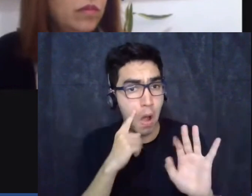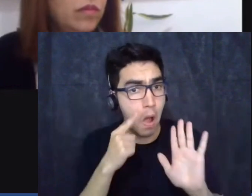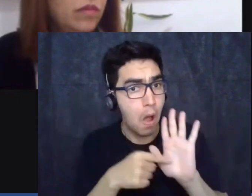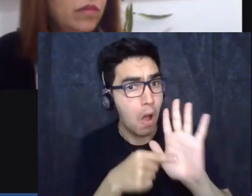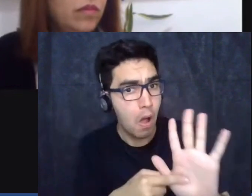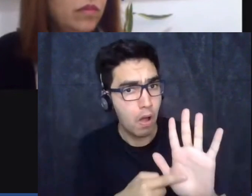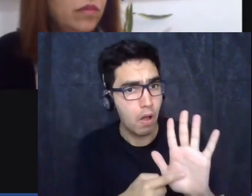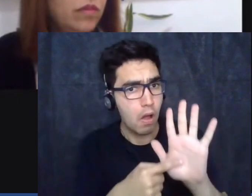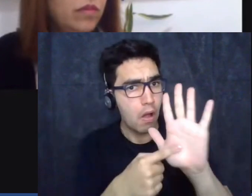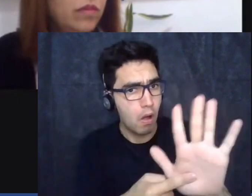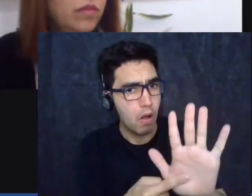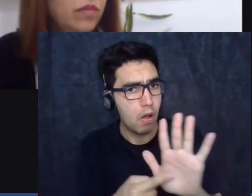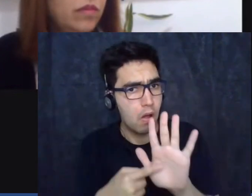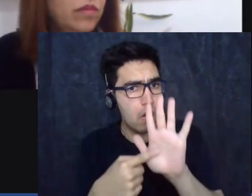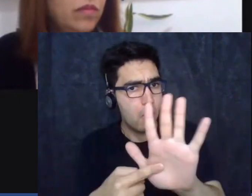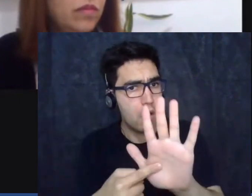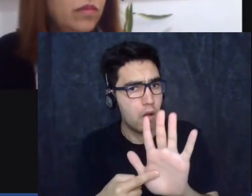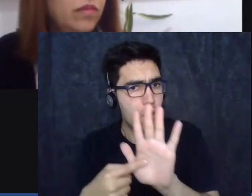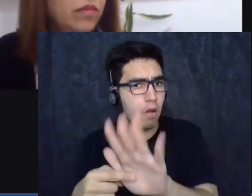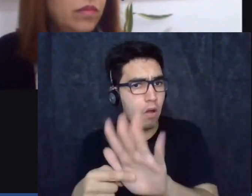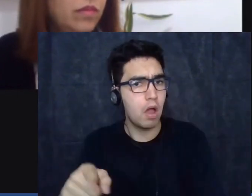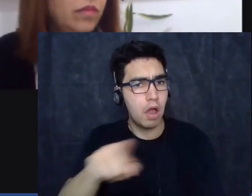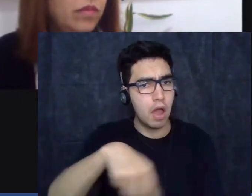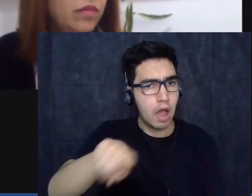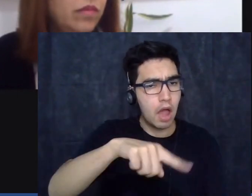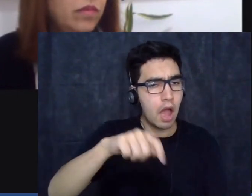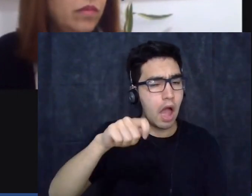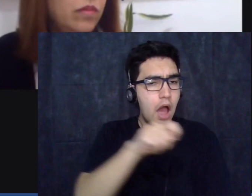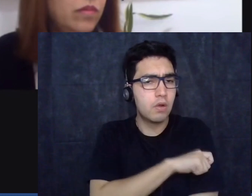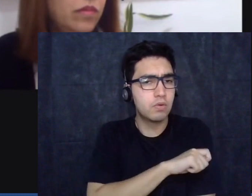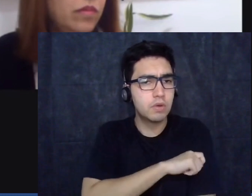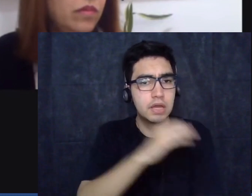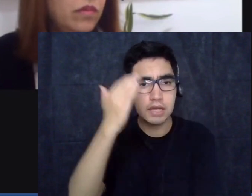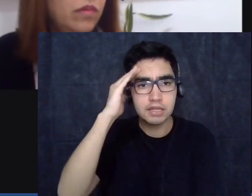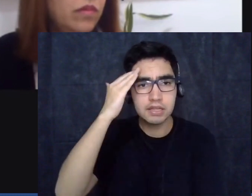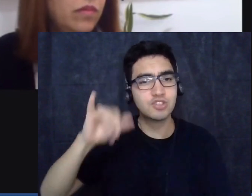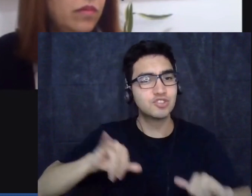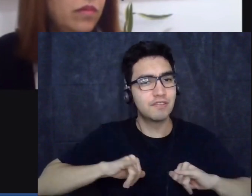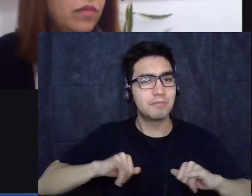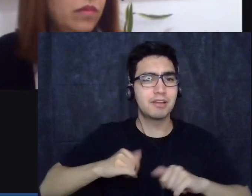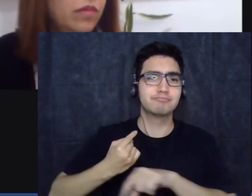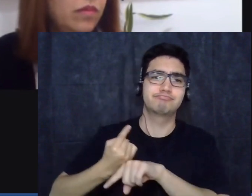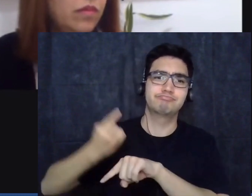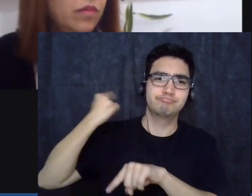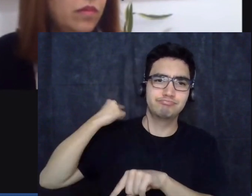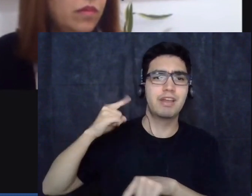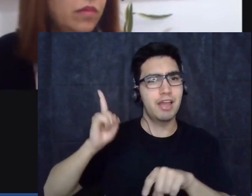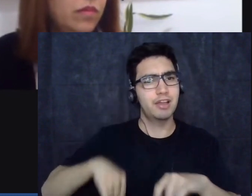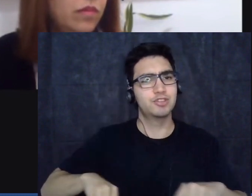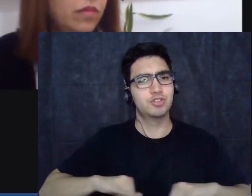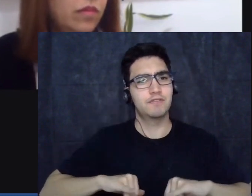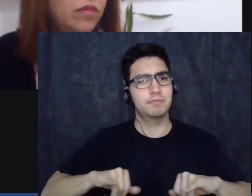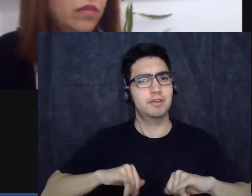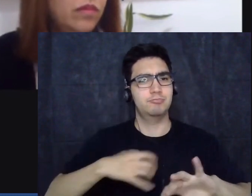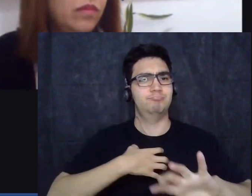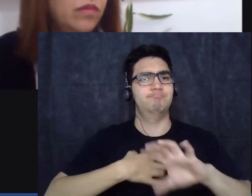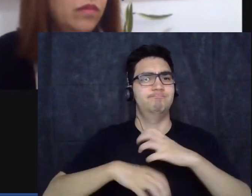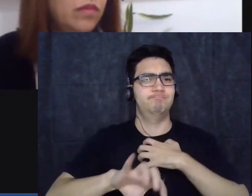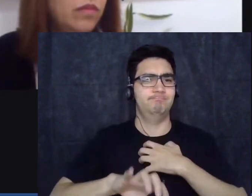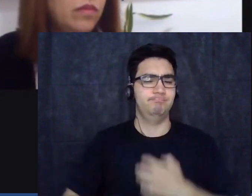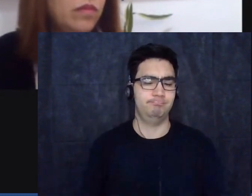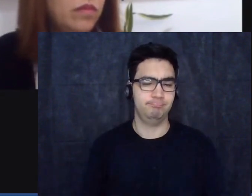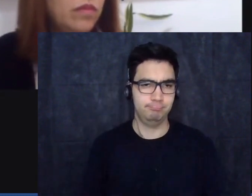do que é o sofrimento daquelas pessoas para